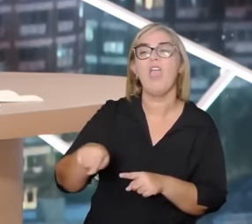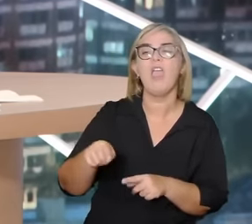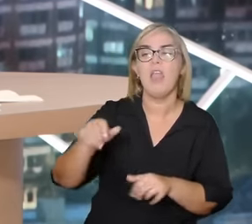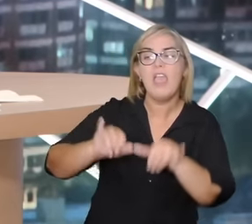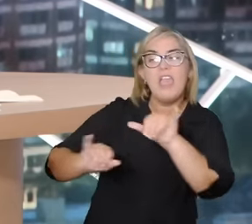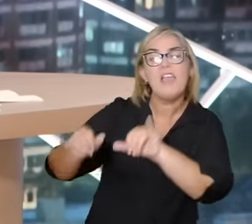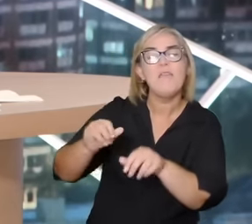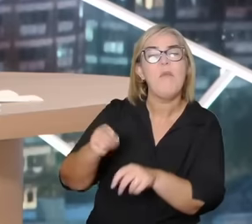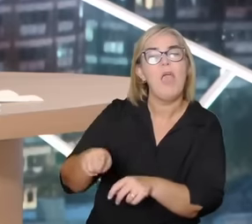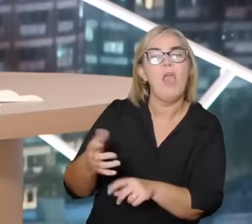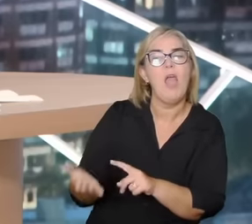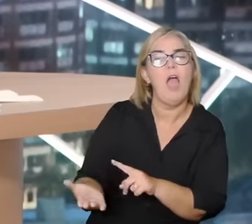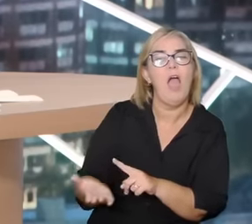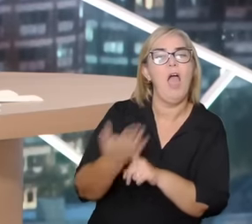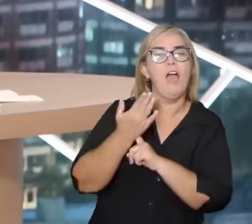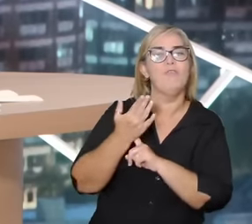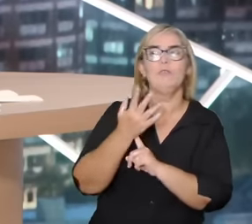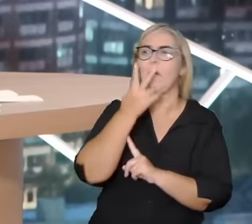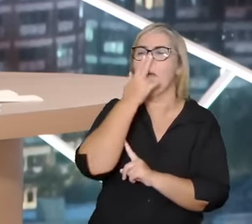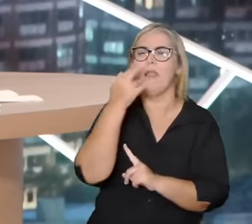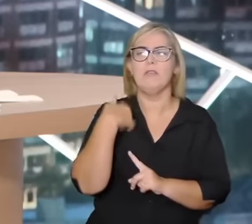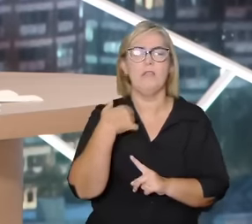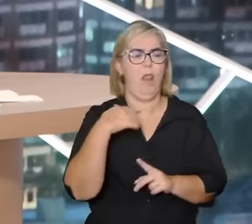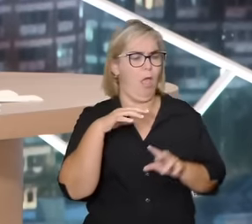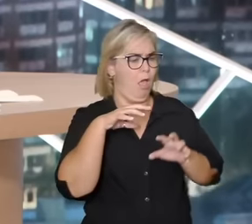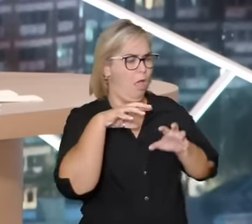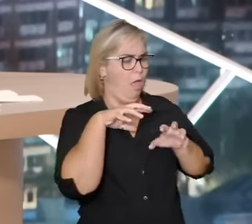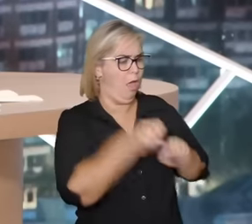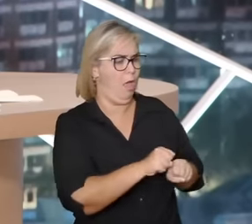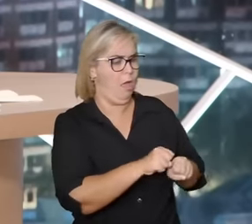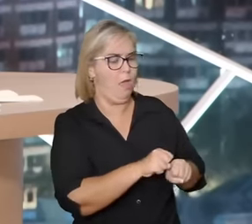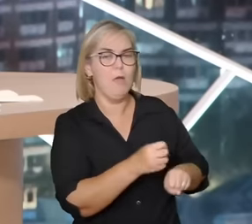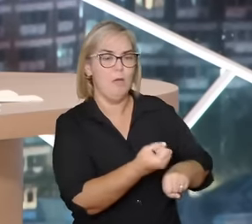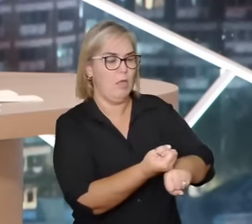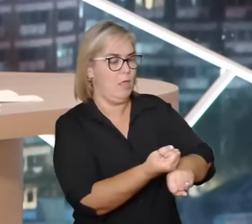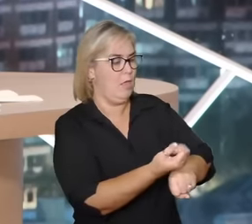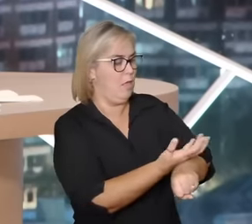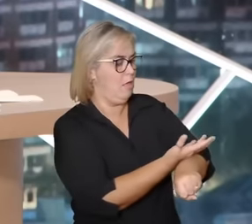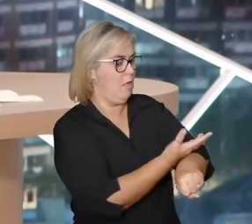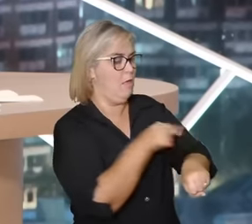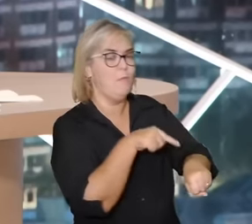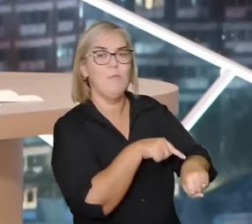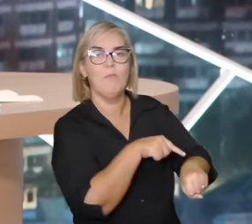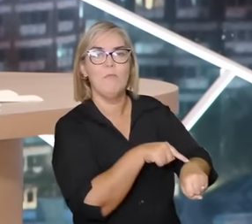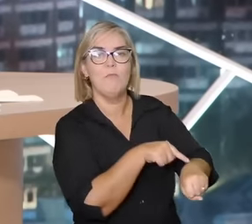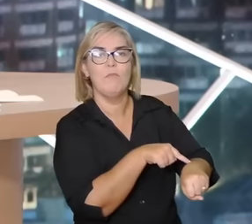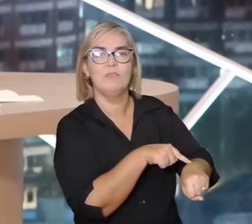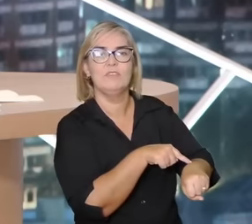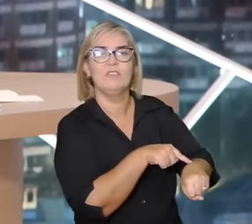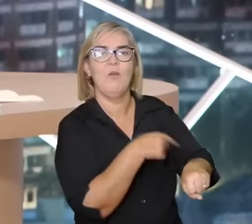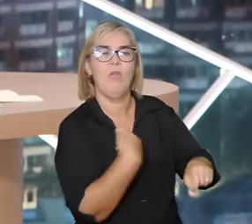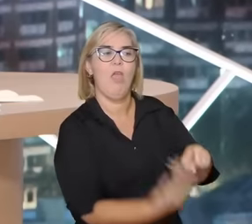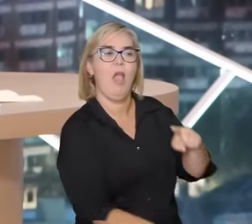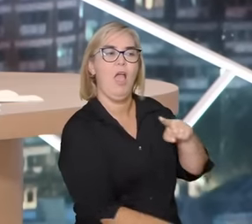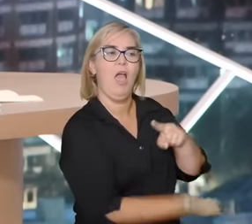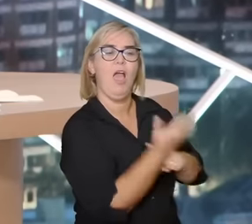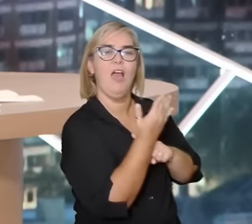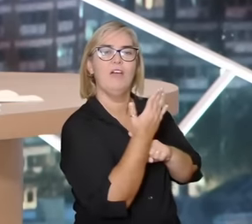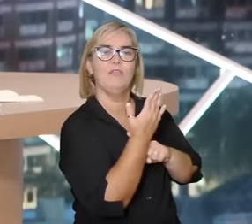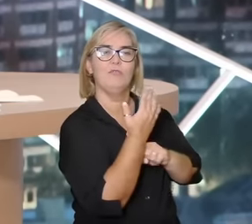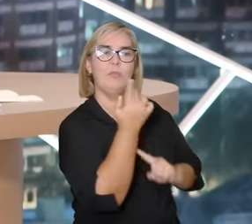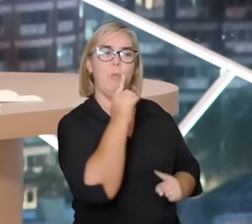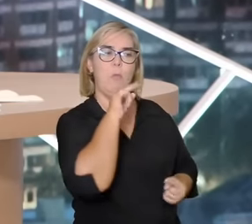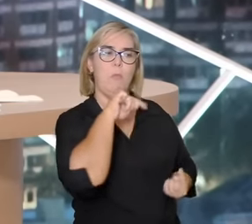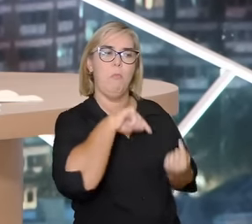se apropria dos outros afetos e extrai daqueles afetos o que eles têm de favorável para aumentar a